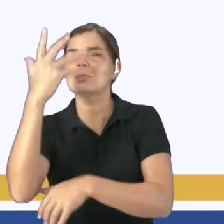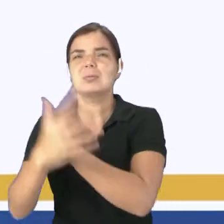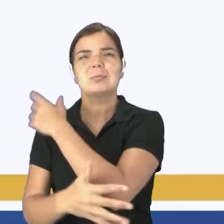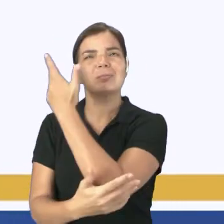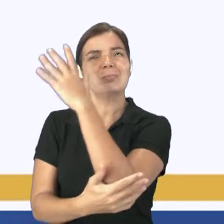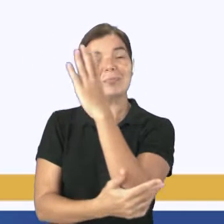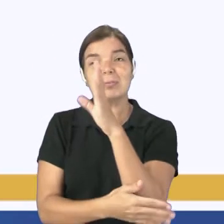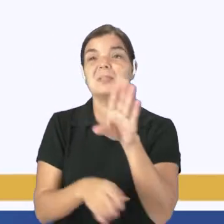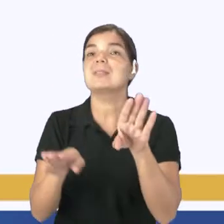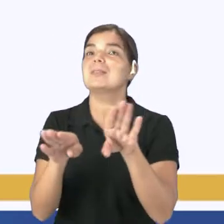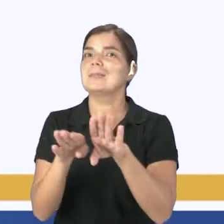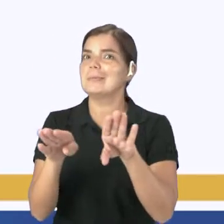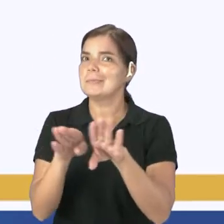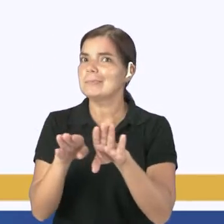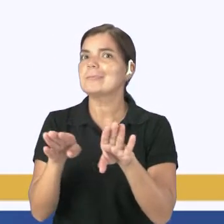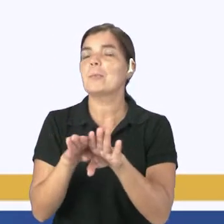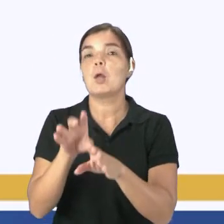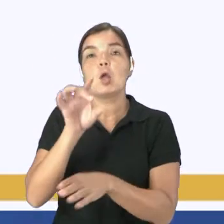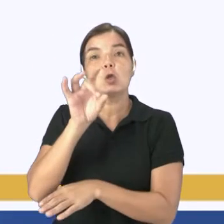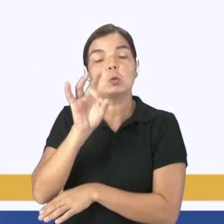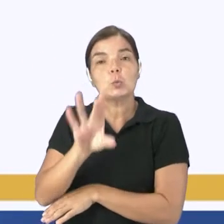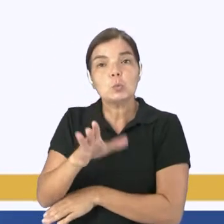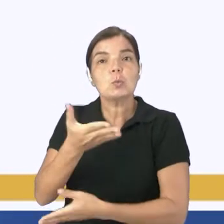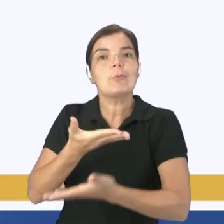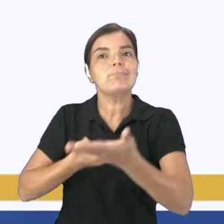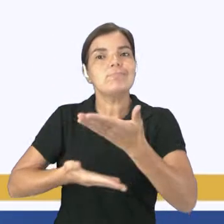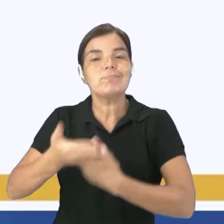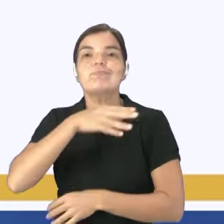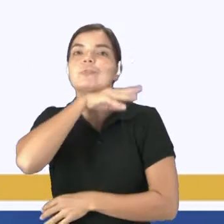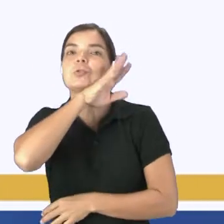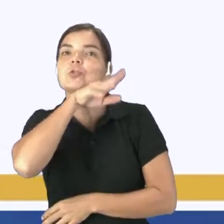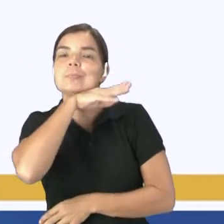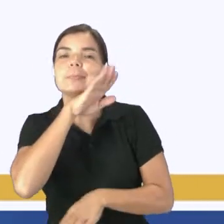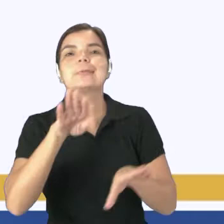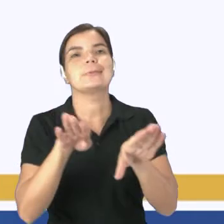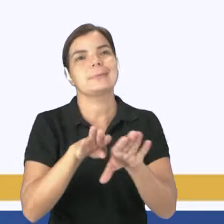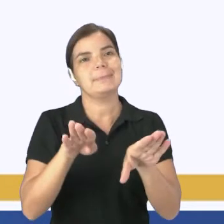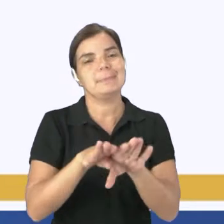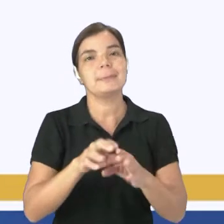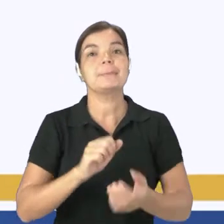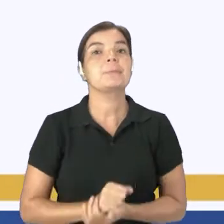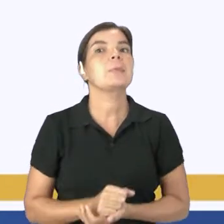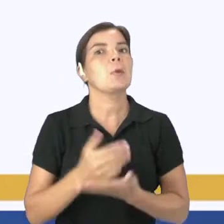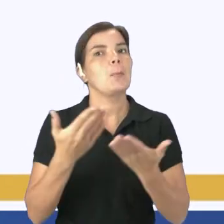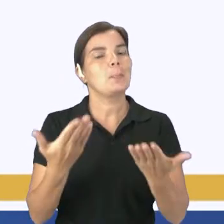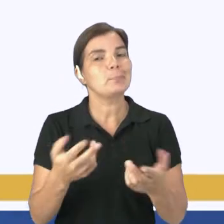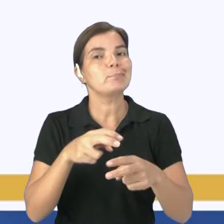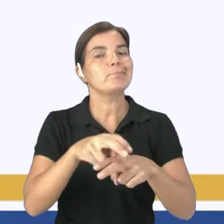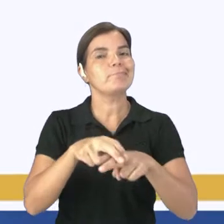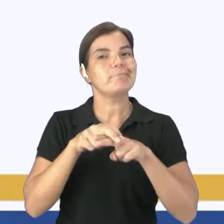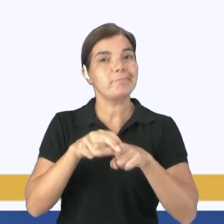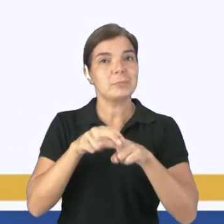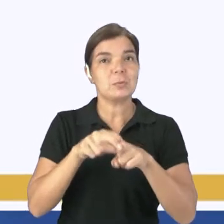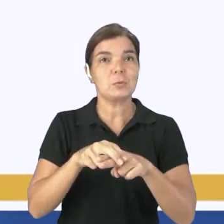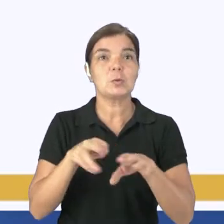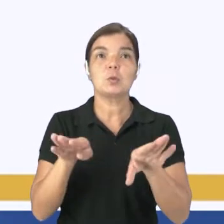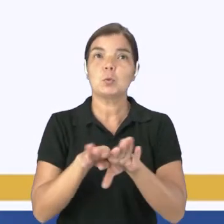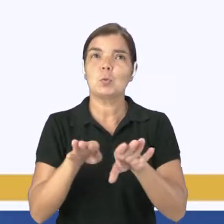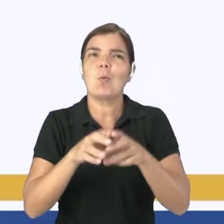teve todo um impacto ambiental, não só em relação aos animais, como em relação às plantas. E com esse exemplo do parque Yellowstone, a